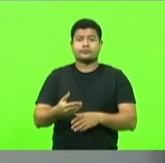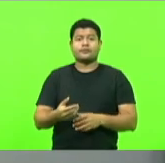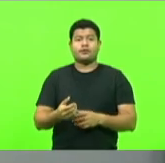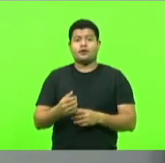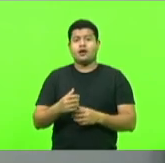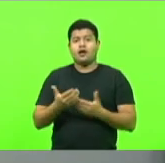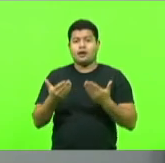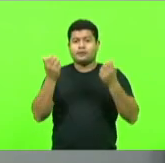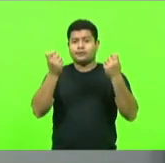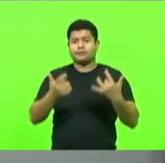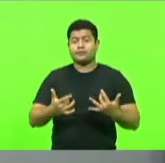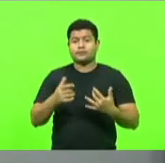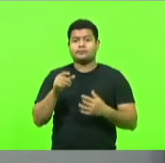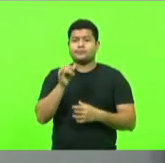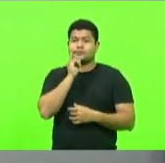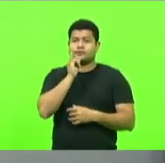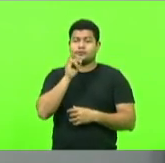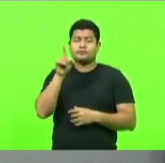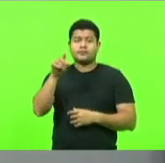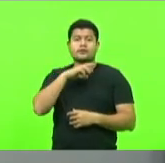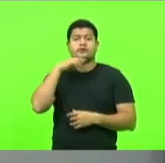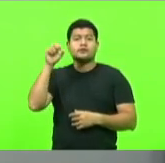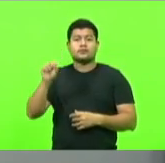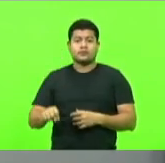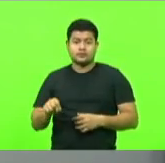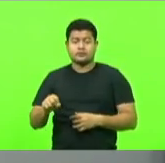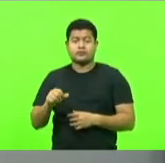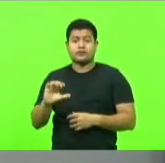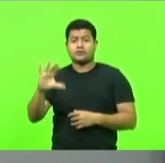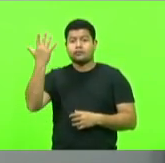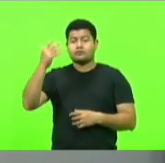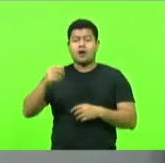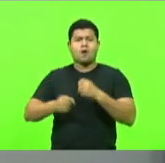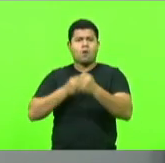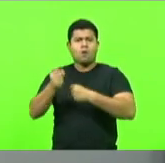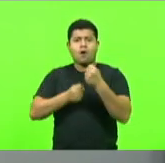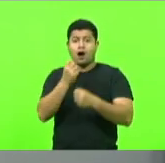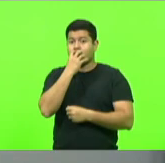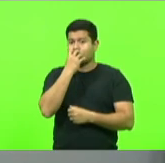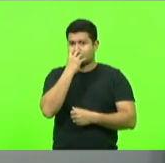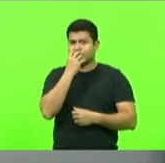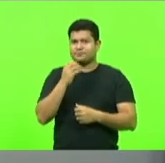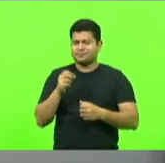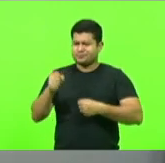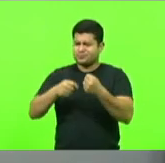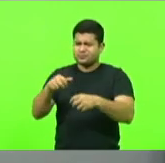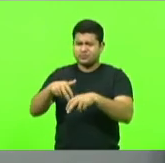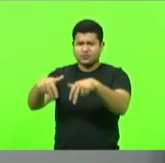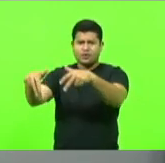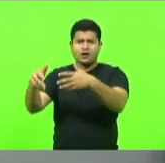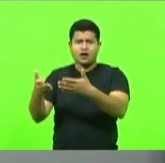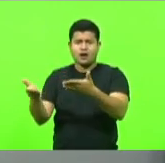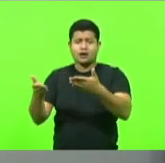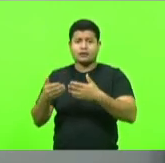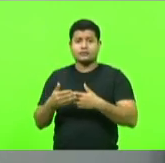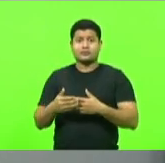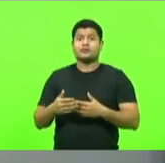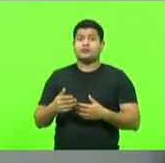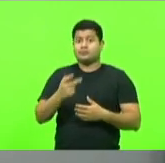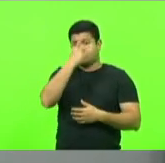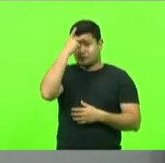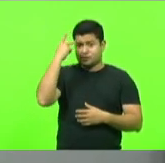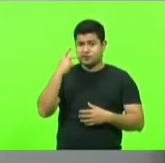aconteceu uma corrida no qual essas pessoas, que podemos dizer que são criminosas,